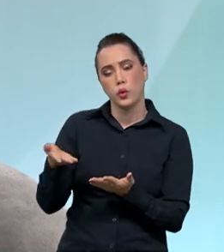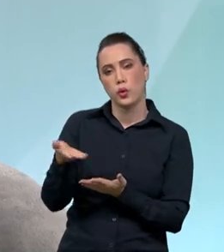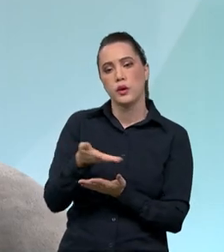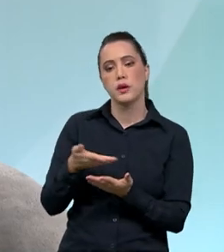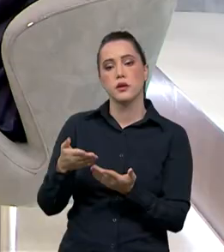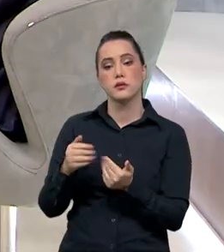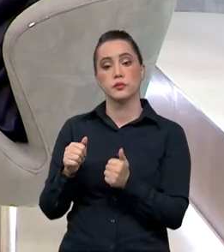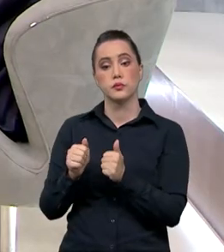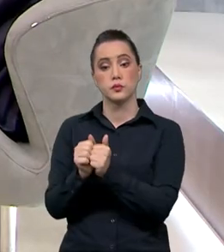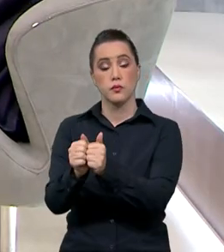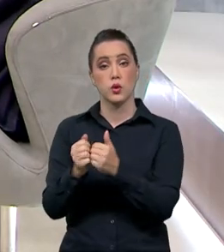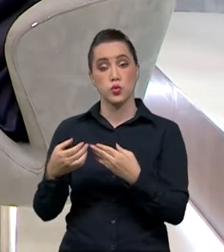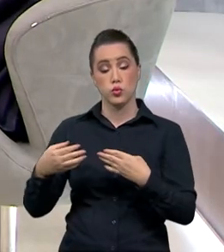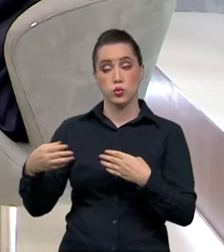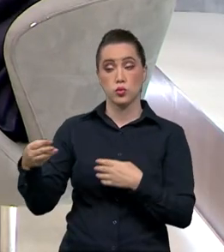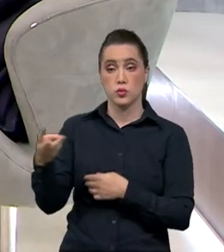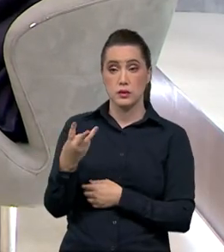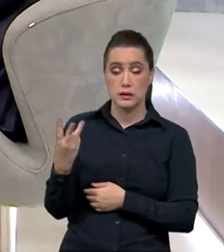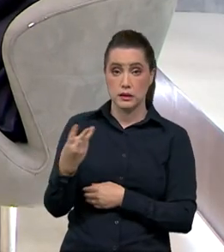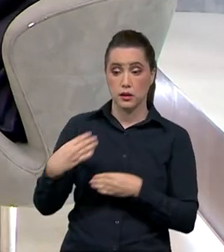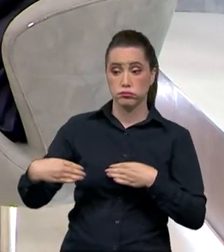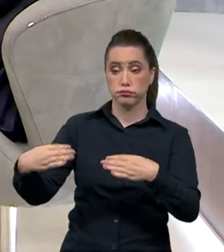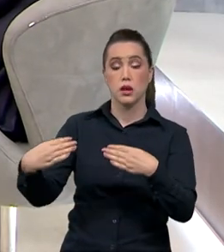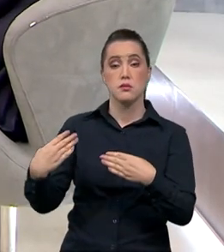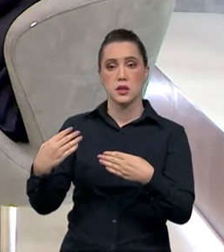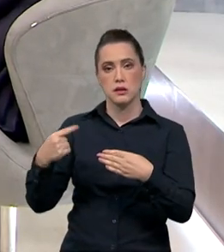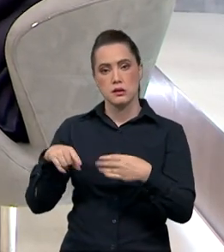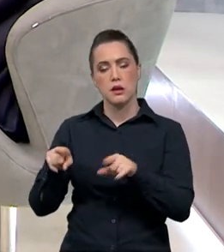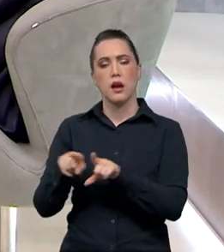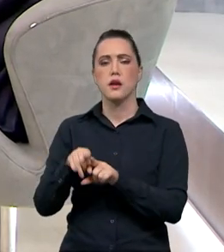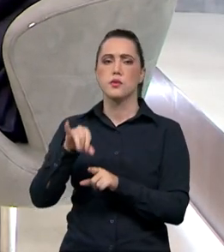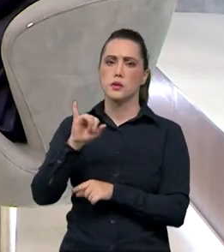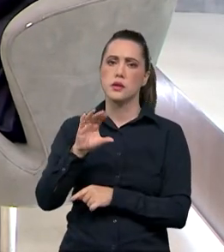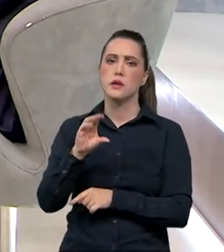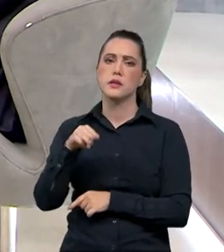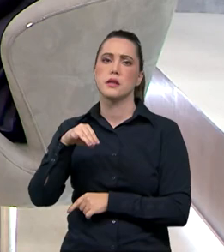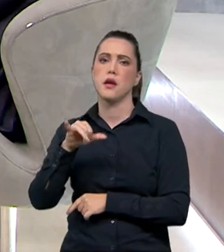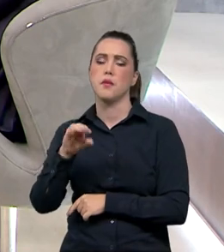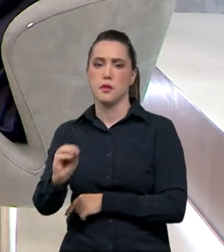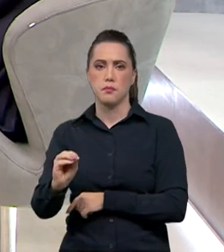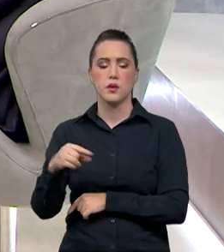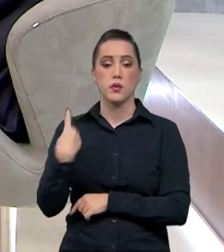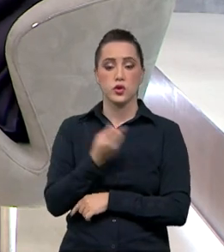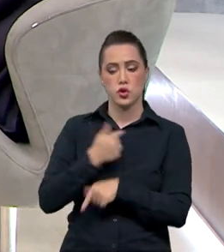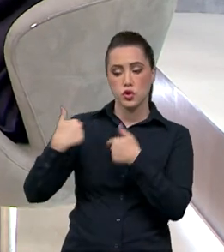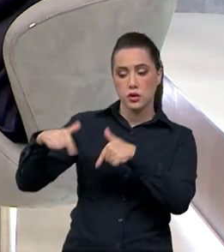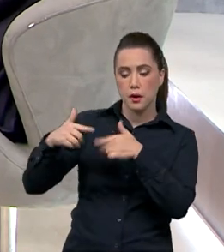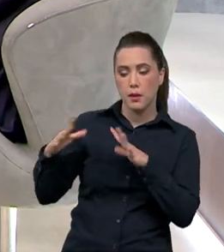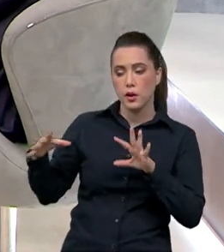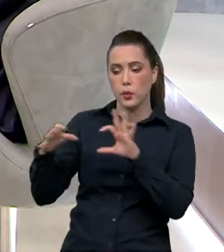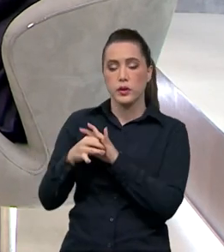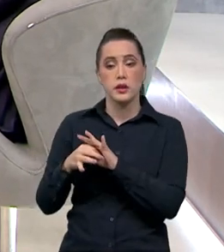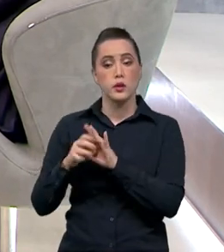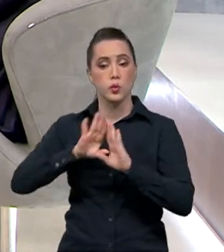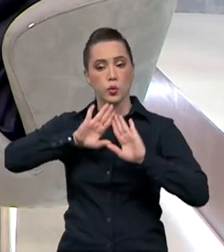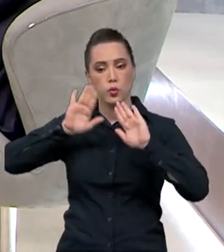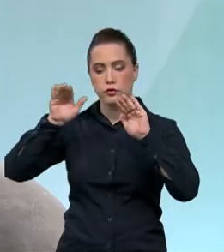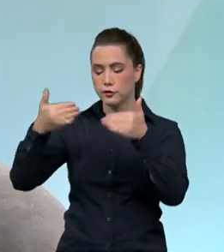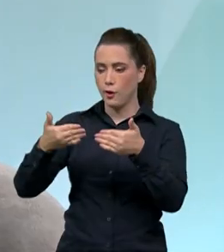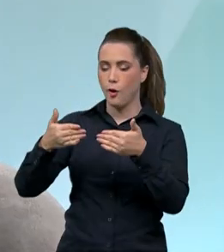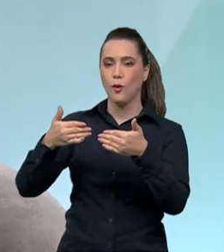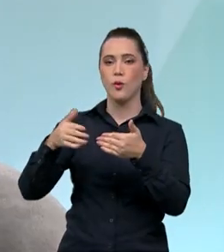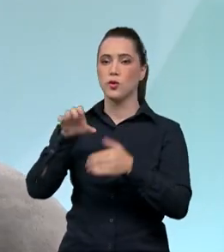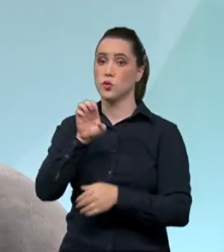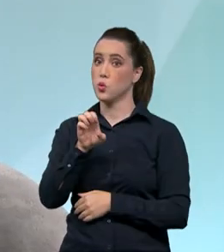Ministério do Meio Ambiente. E isso tem feito com que a gente realize várias ações voltadas justamente para a questão